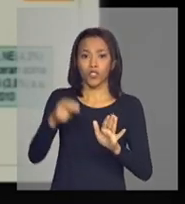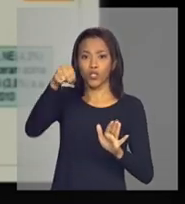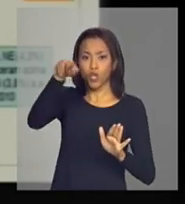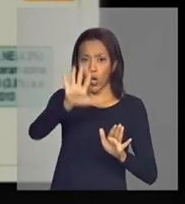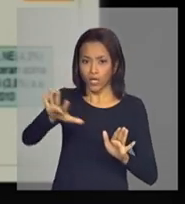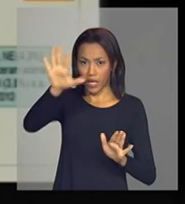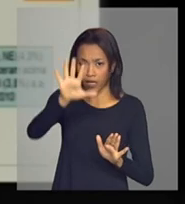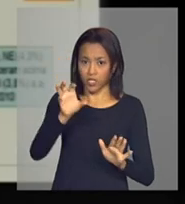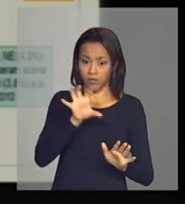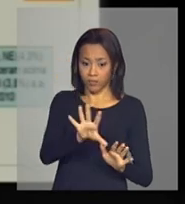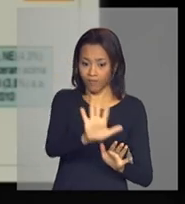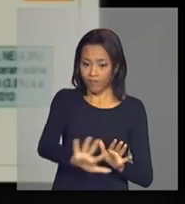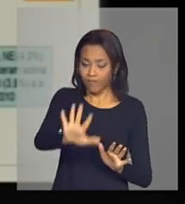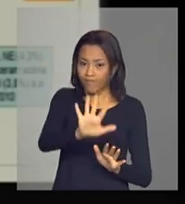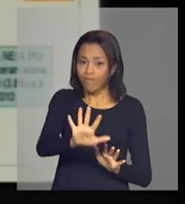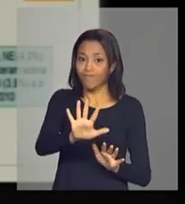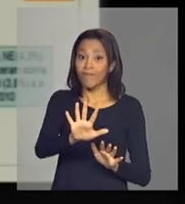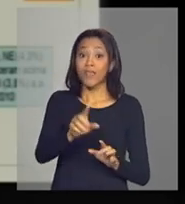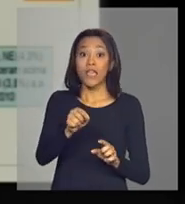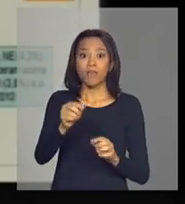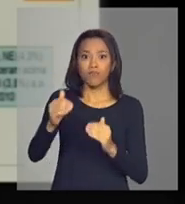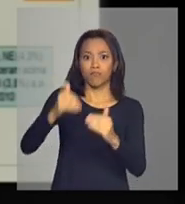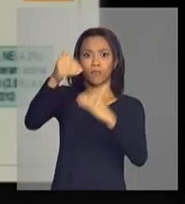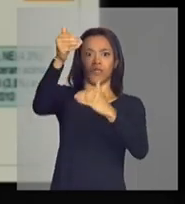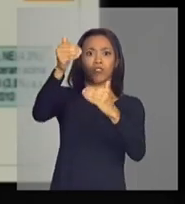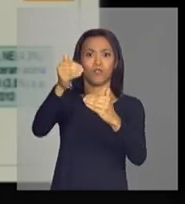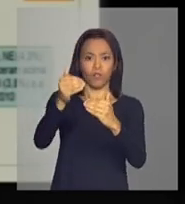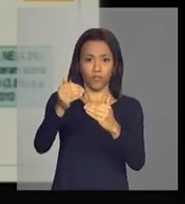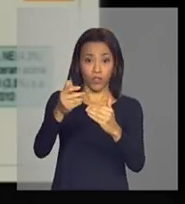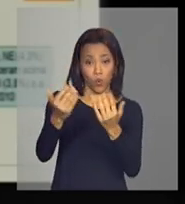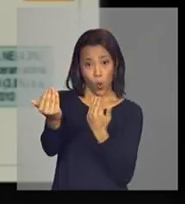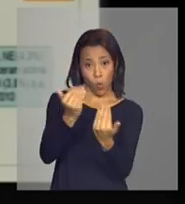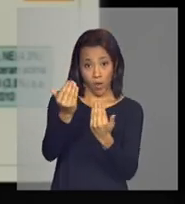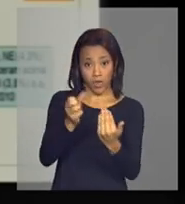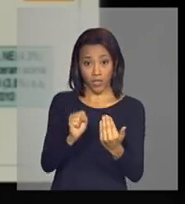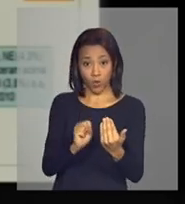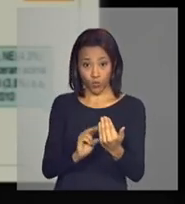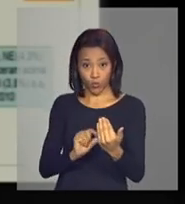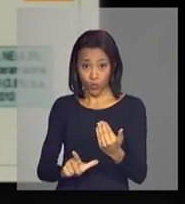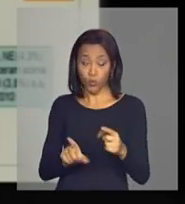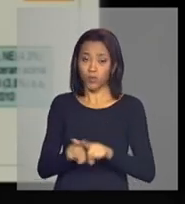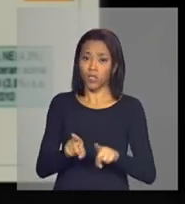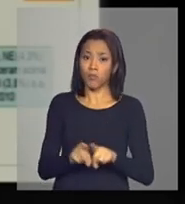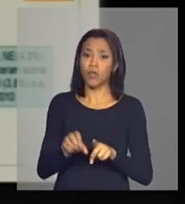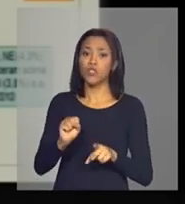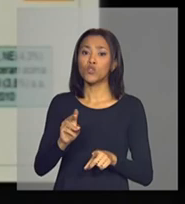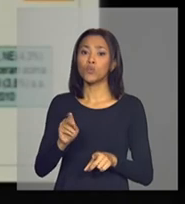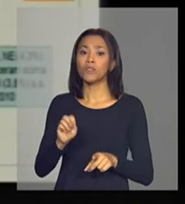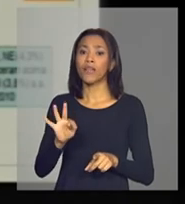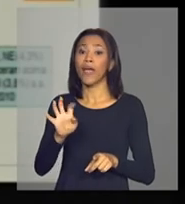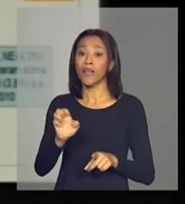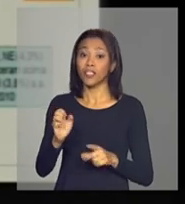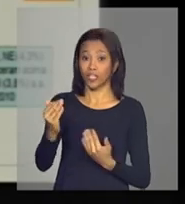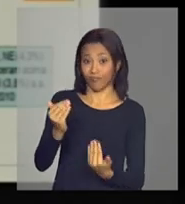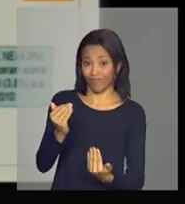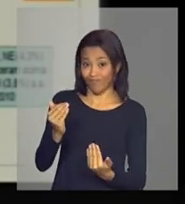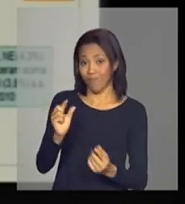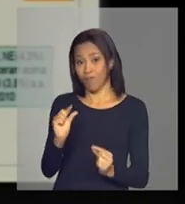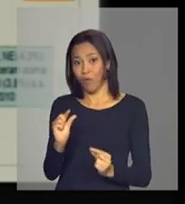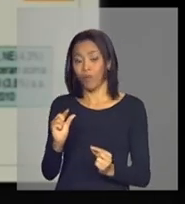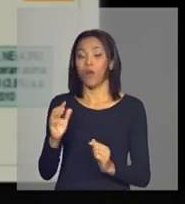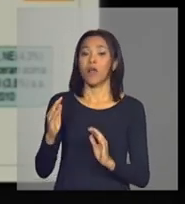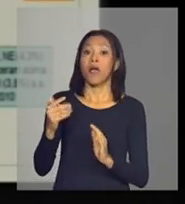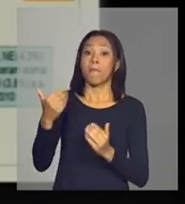Centro-Oeste cresceram mais do que Sul e Sudeste contribuindo para reduzir as diferenças,